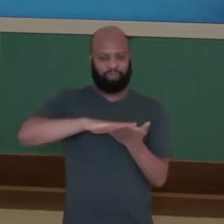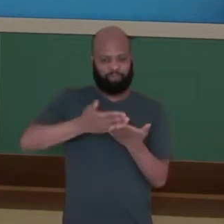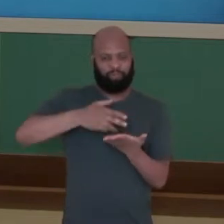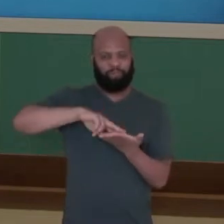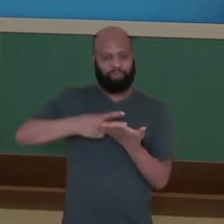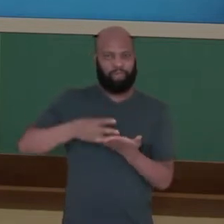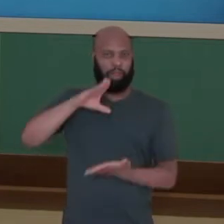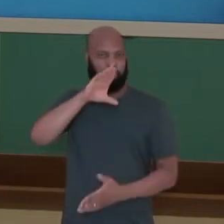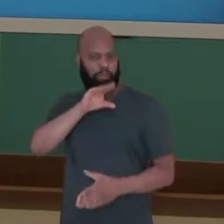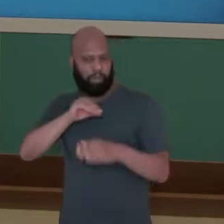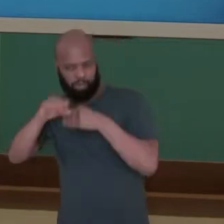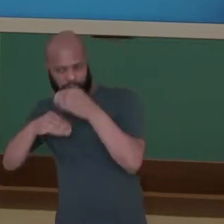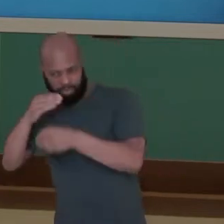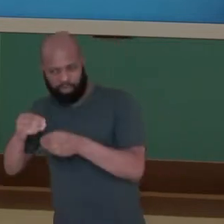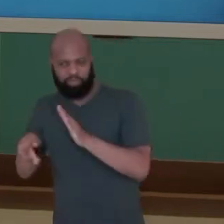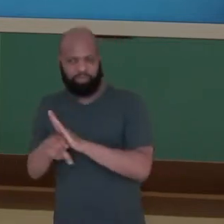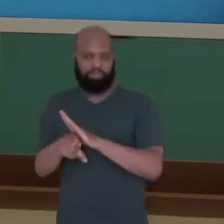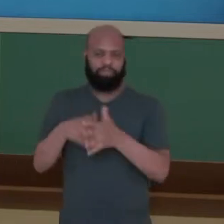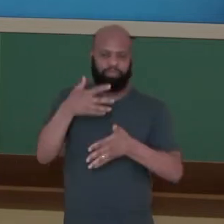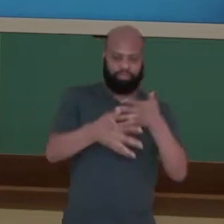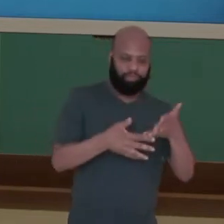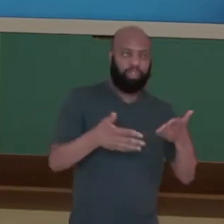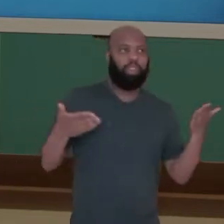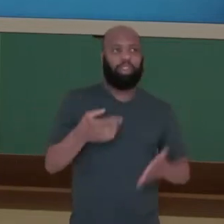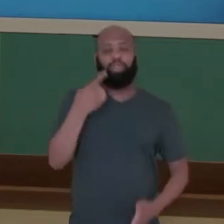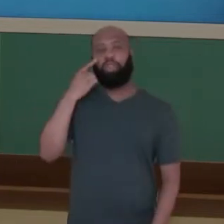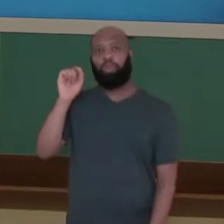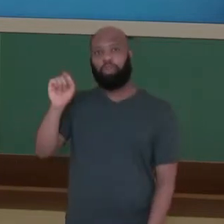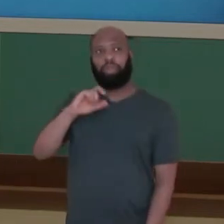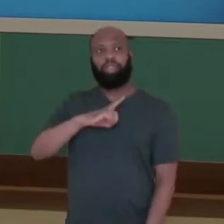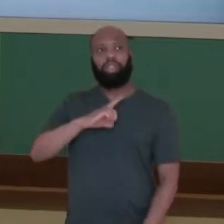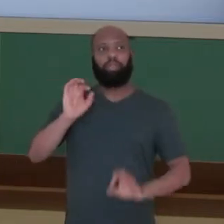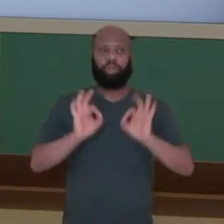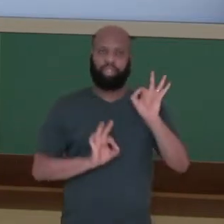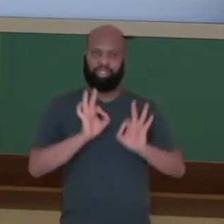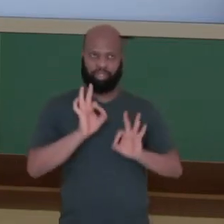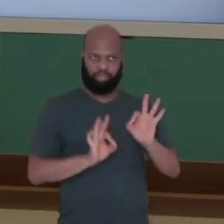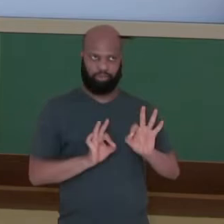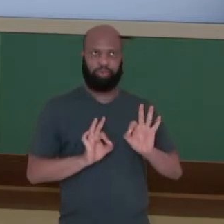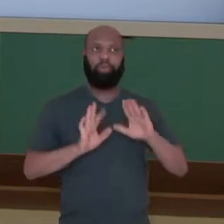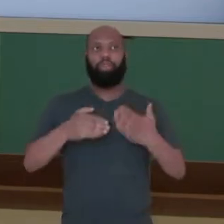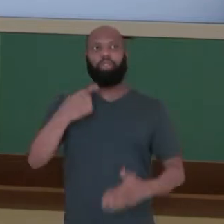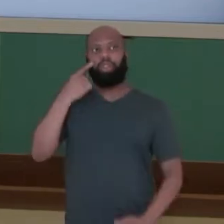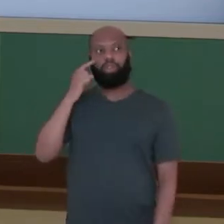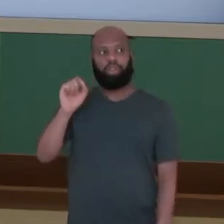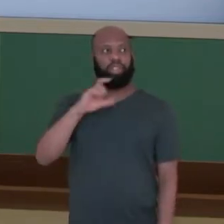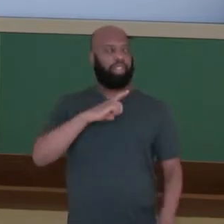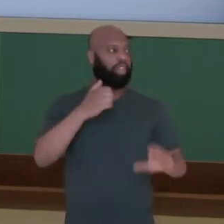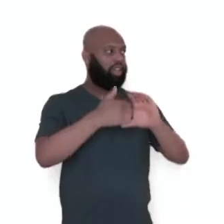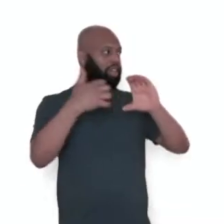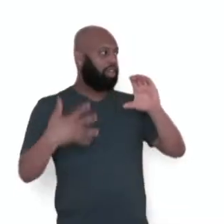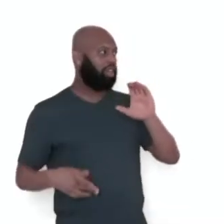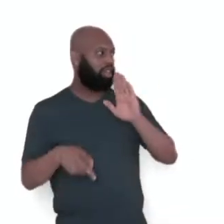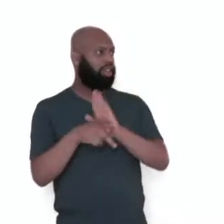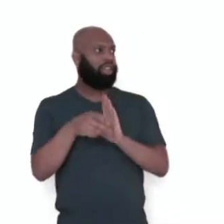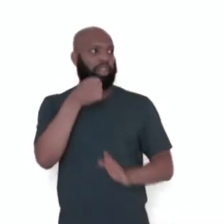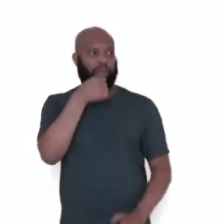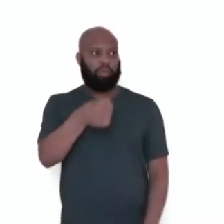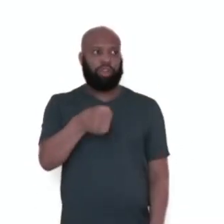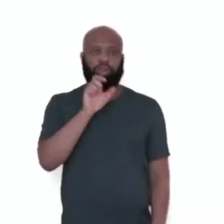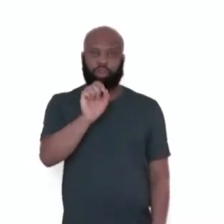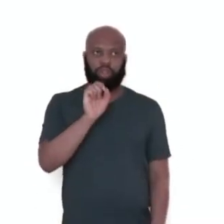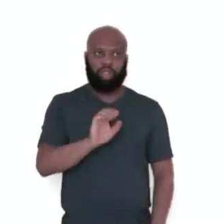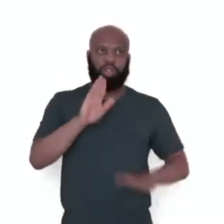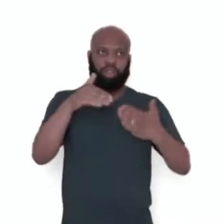oral para a linguagem de sinais. Então vamos ver aqui o que nós organizamos? Então vejam, as características da reportagem. A